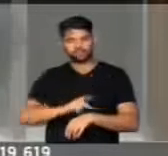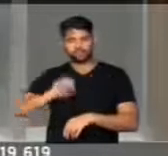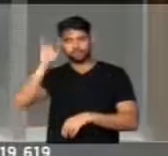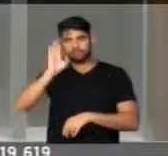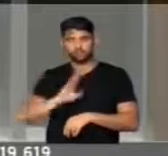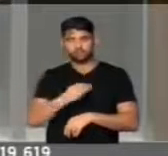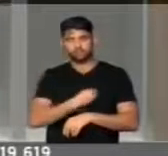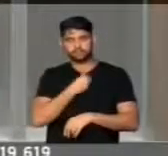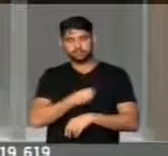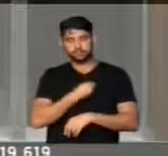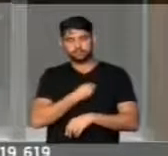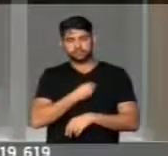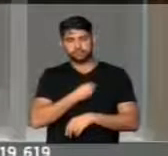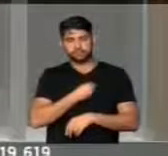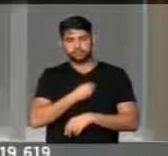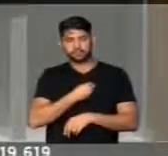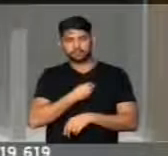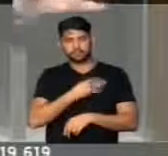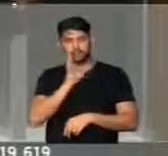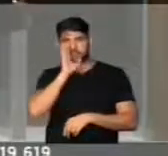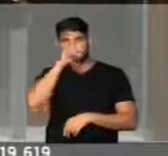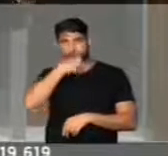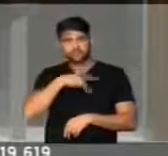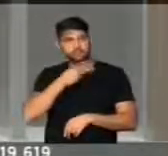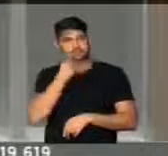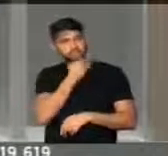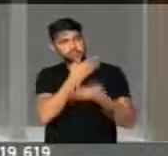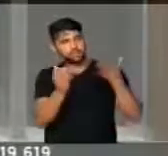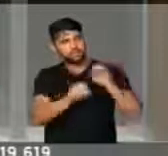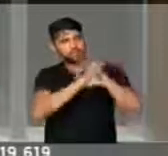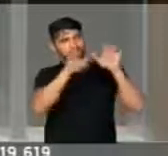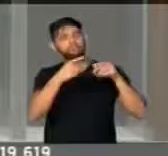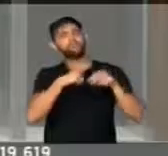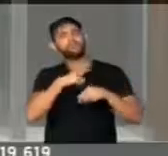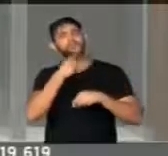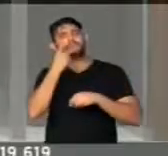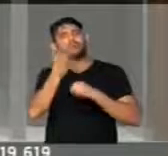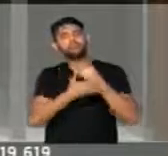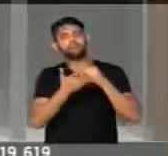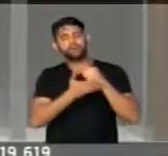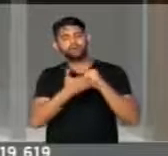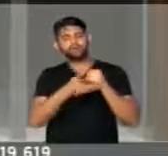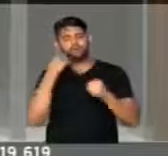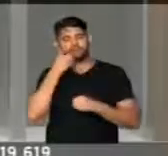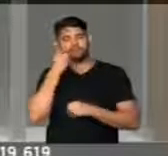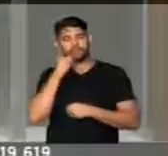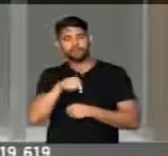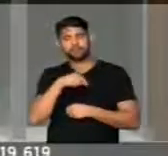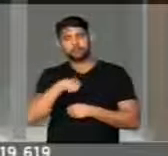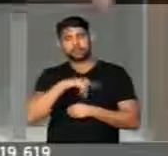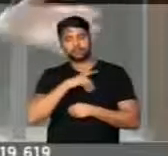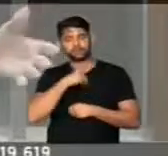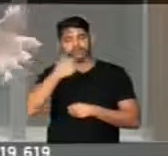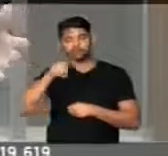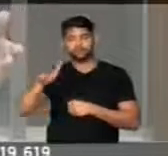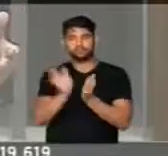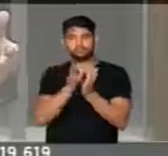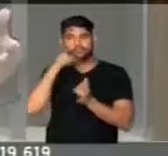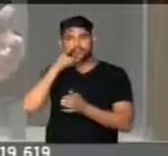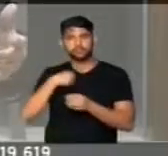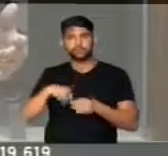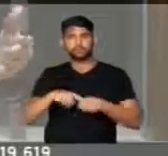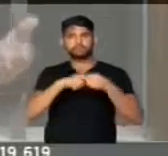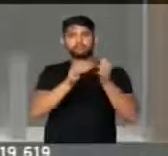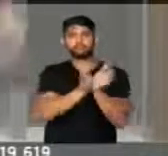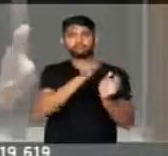da República. As denúncias estão aí. O que tem a dizer a base parlamentar? Os outros partidos?